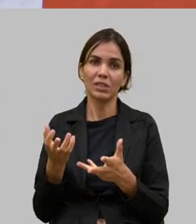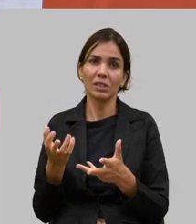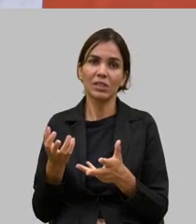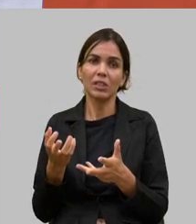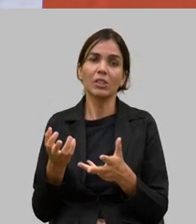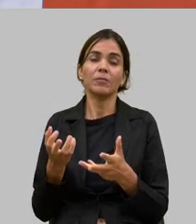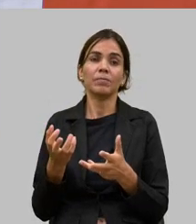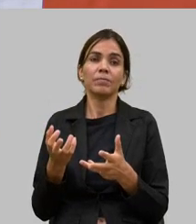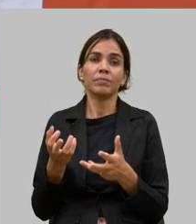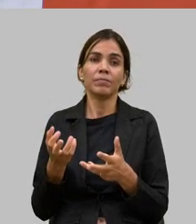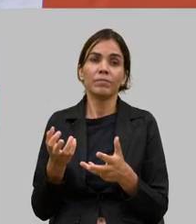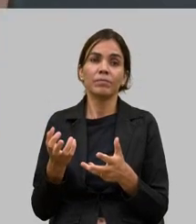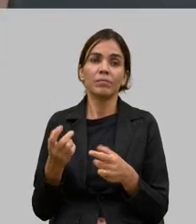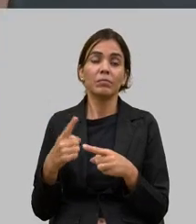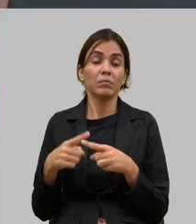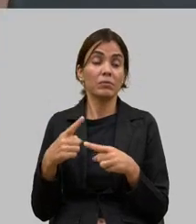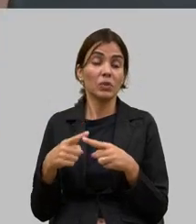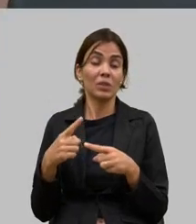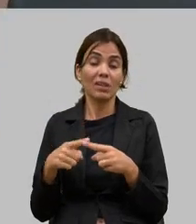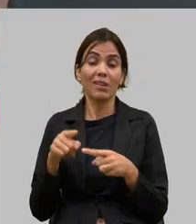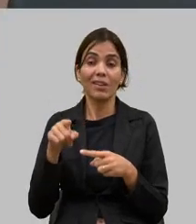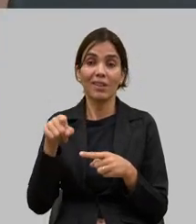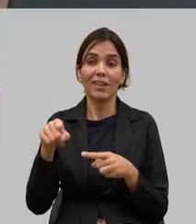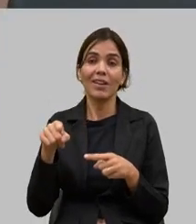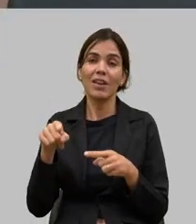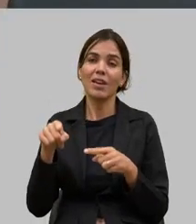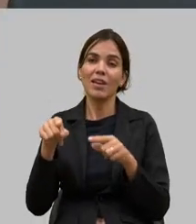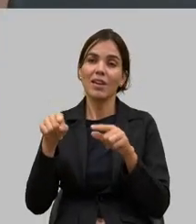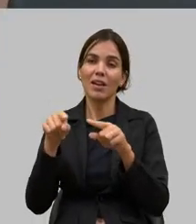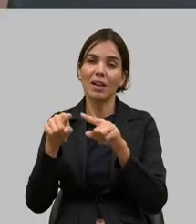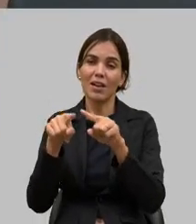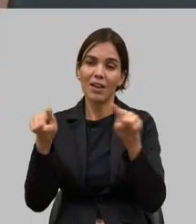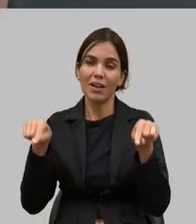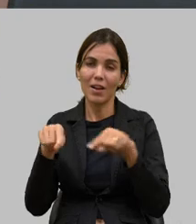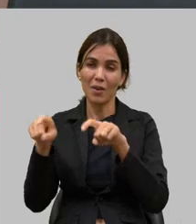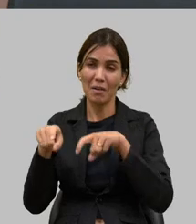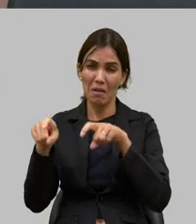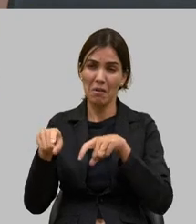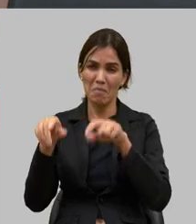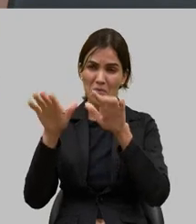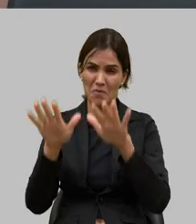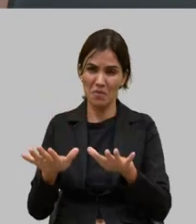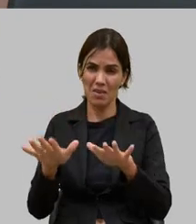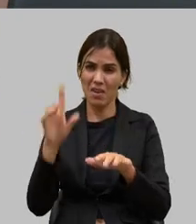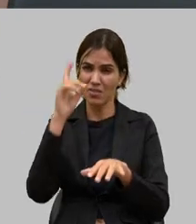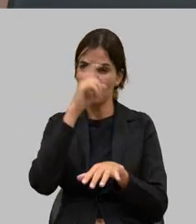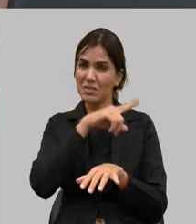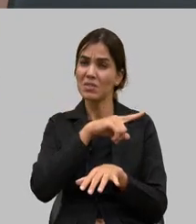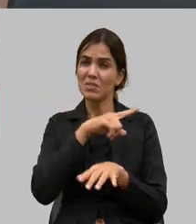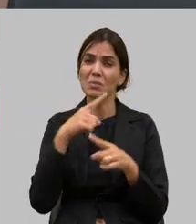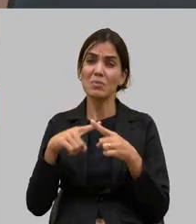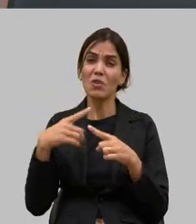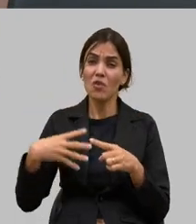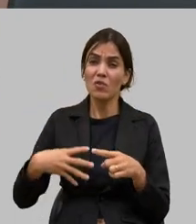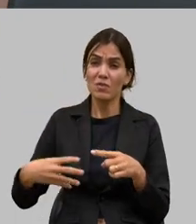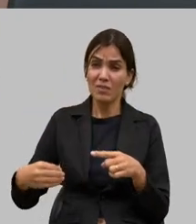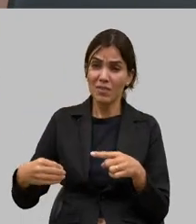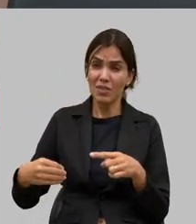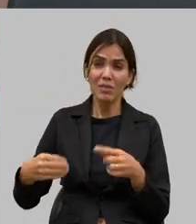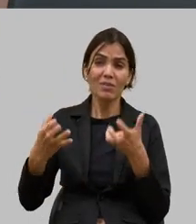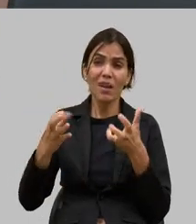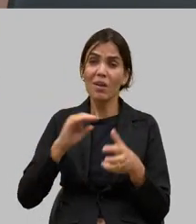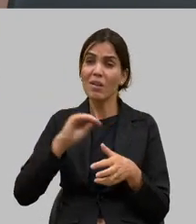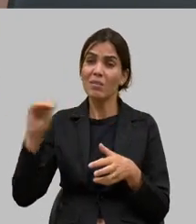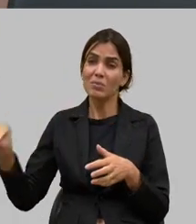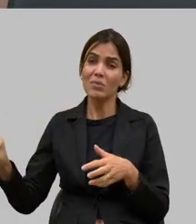ficar no campo é muito difícil os filhos nossos eles querem ir para a cidade e muitas vezes não querem